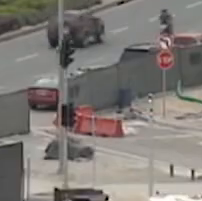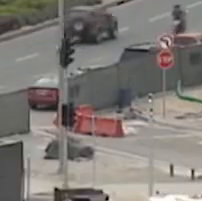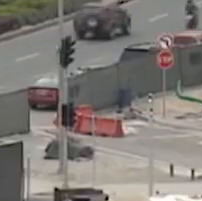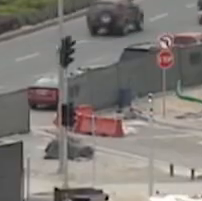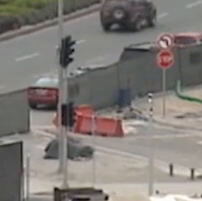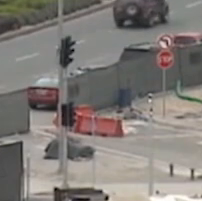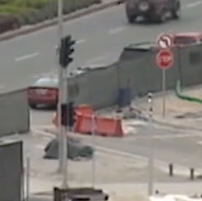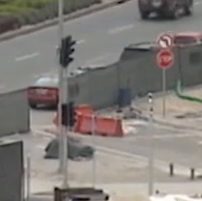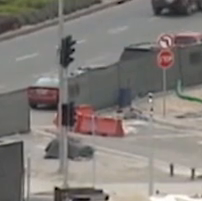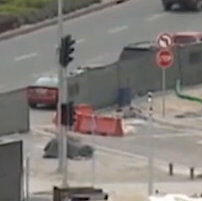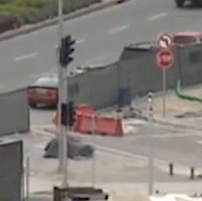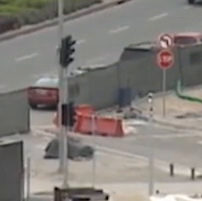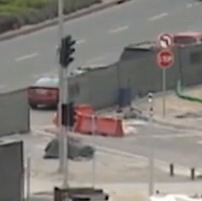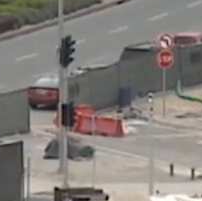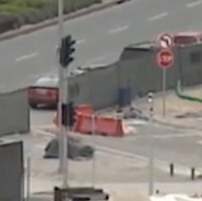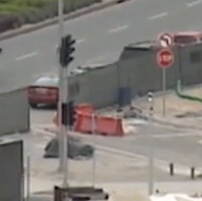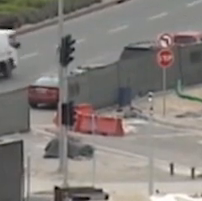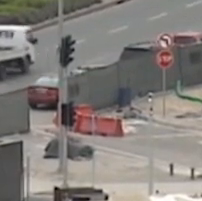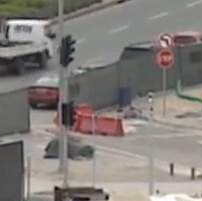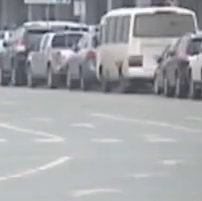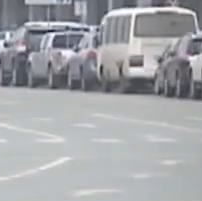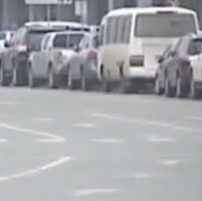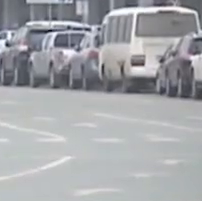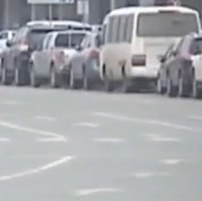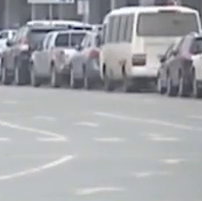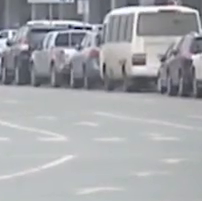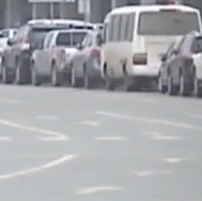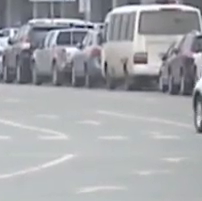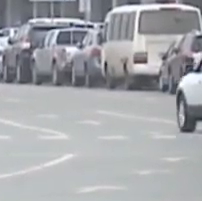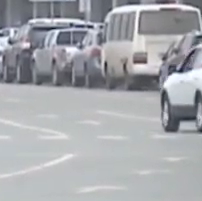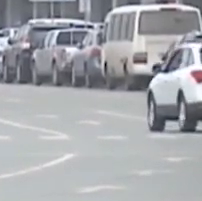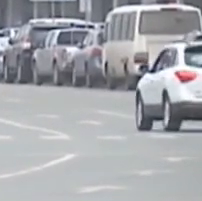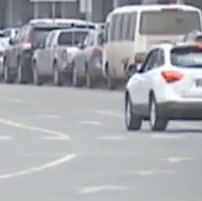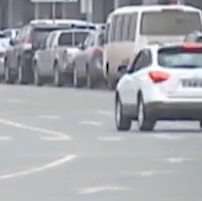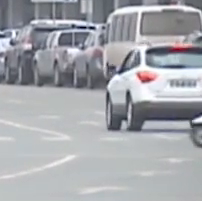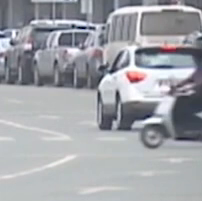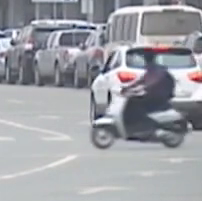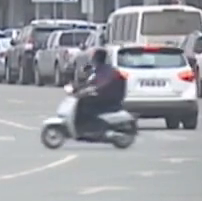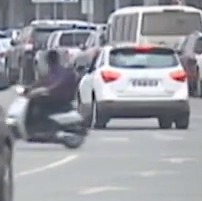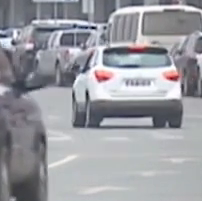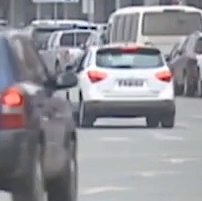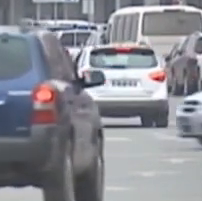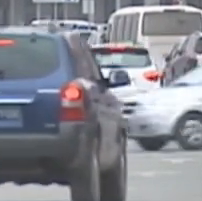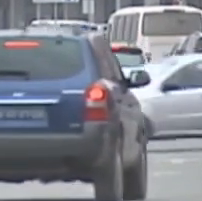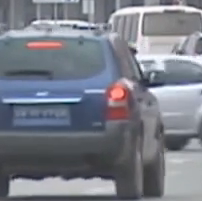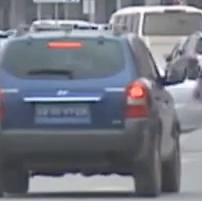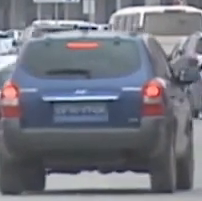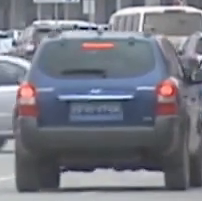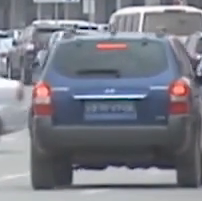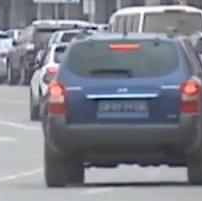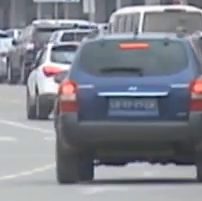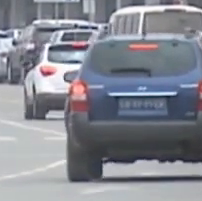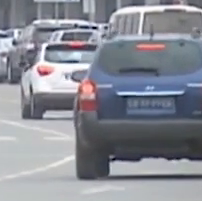internacional O instrumento legal foi aprovado durante a quarta reunião ordinária da Comissão